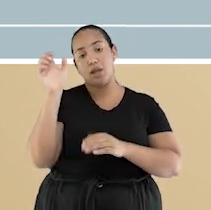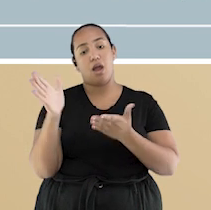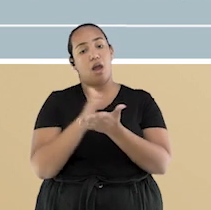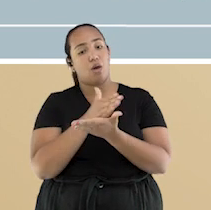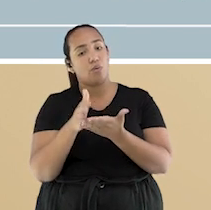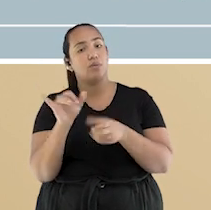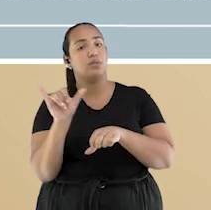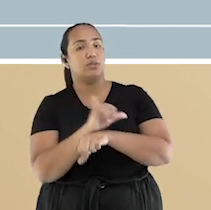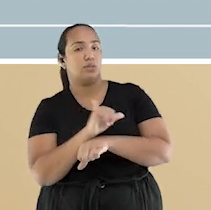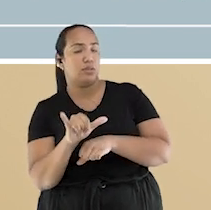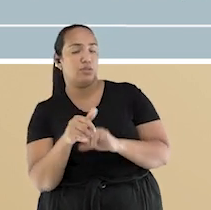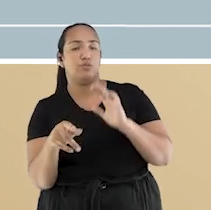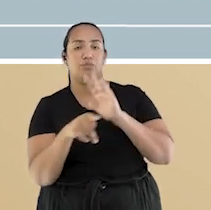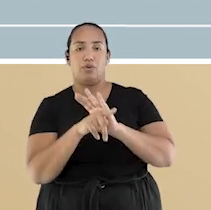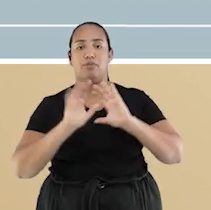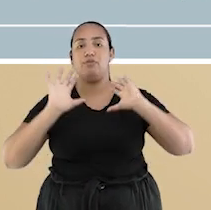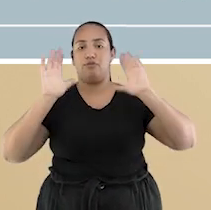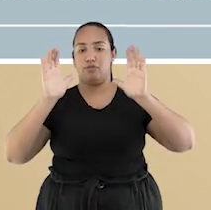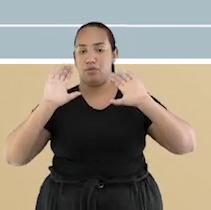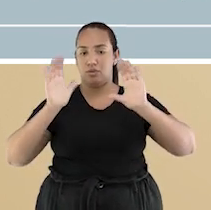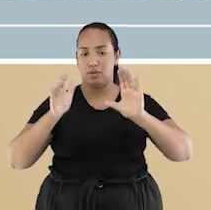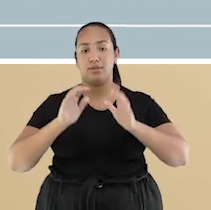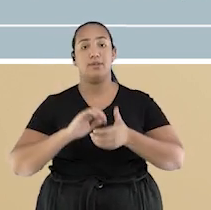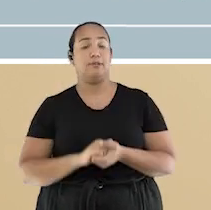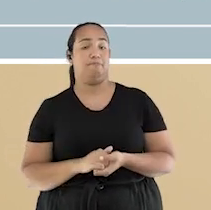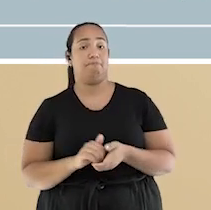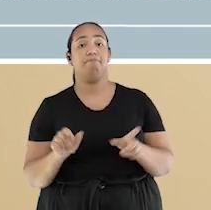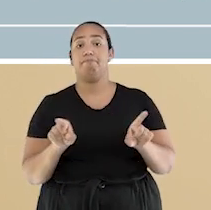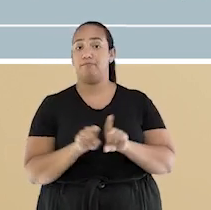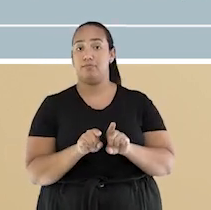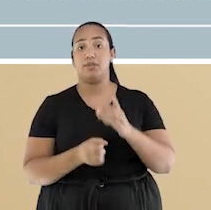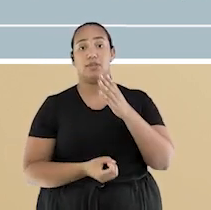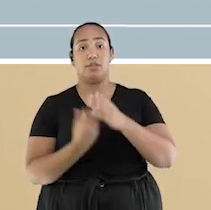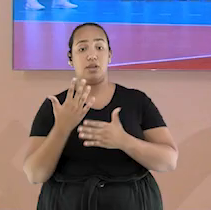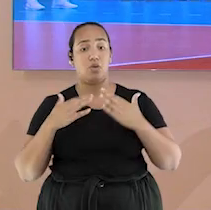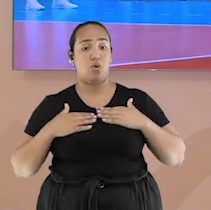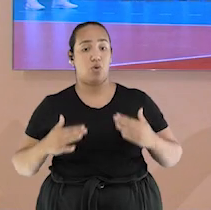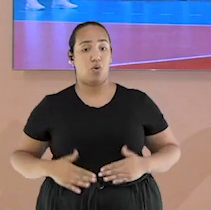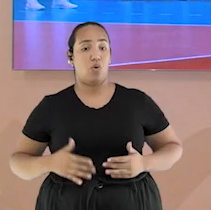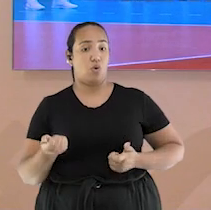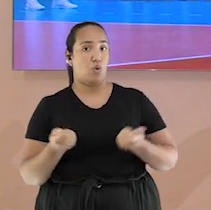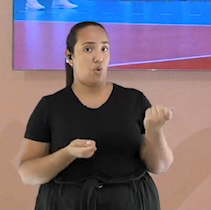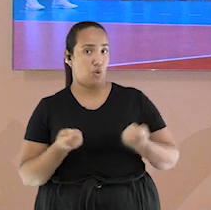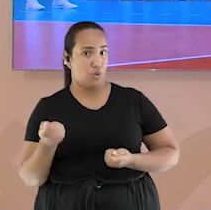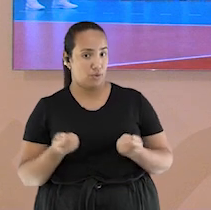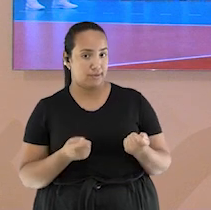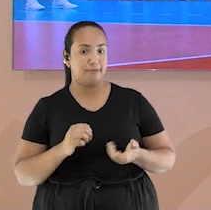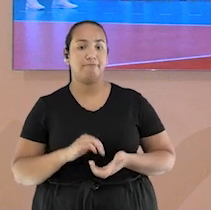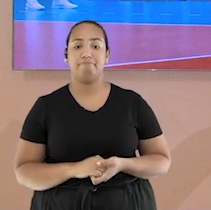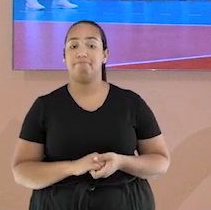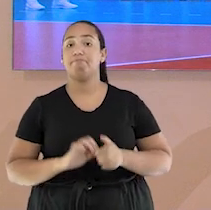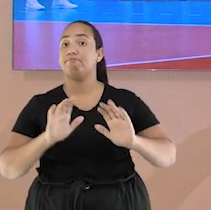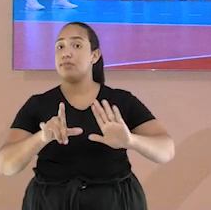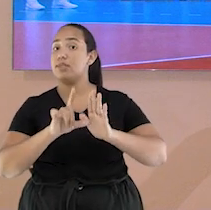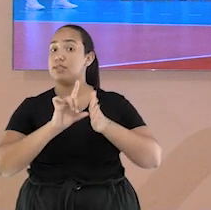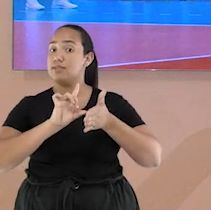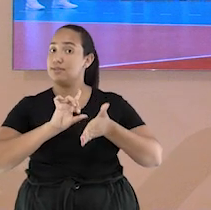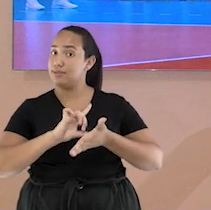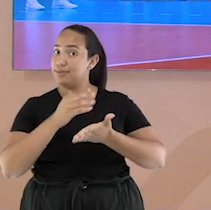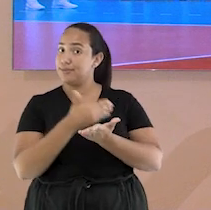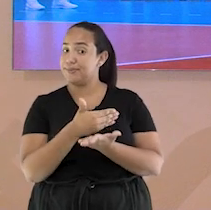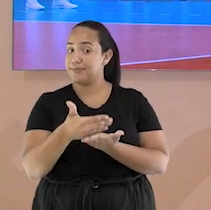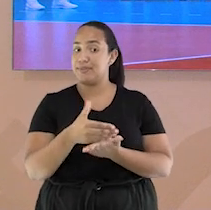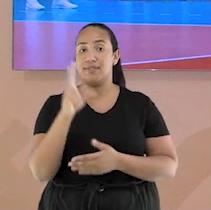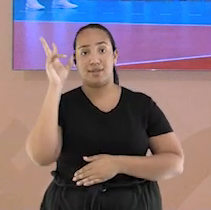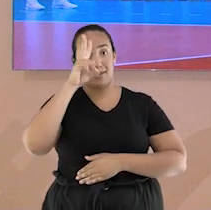modalidade esportiva, desenvolvendo assim a coordenação motora fina. Mas antes da gente mergulhar na história do